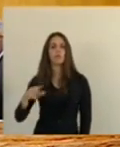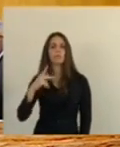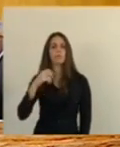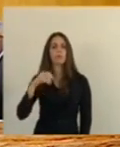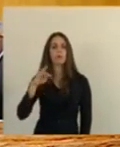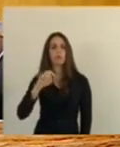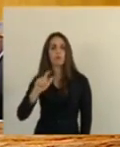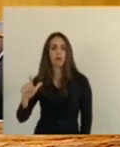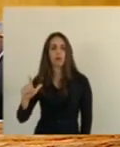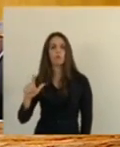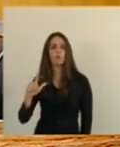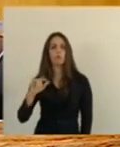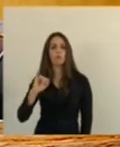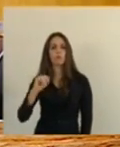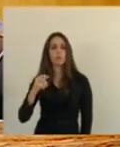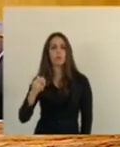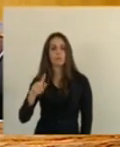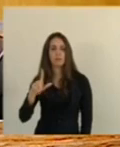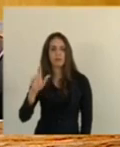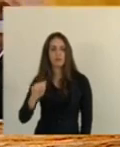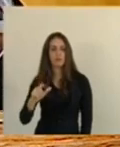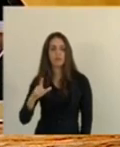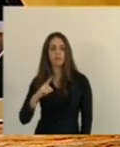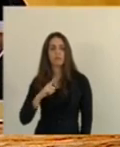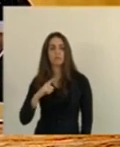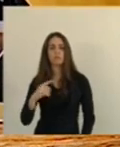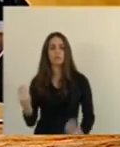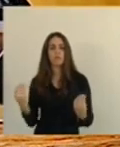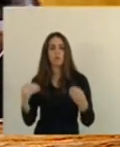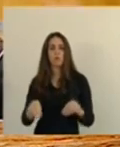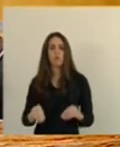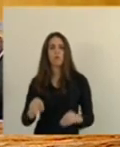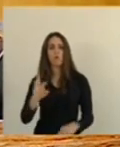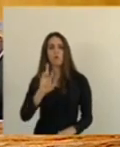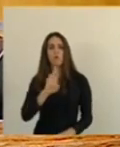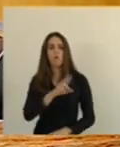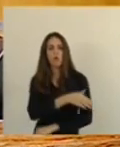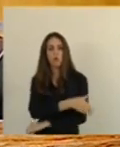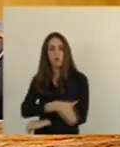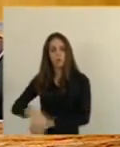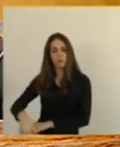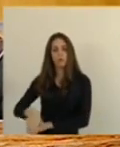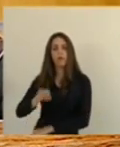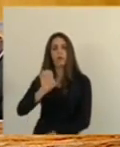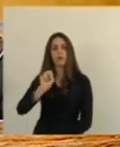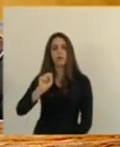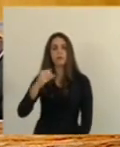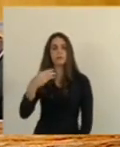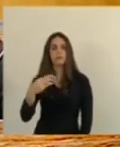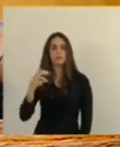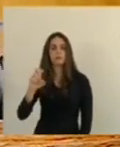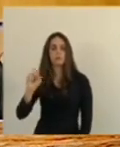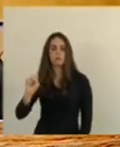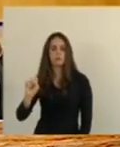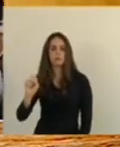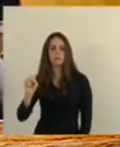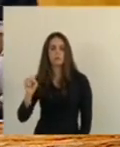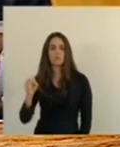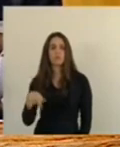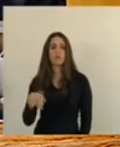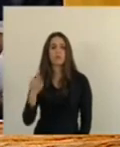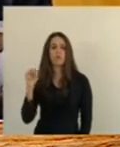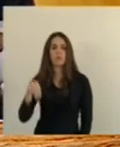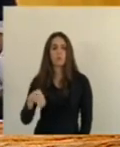Instalação de redutores de velocidade na rodovia ES358, na altura do quilômetro